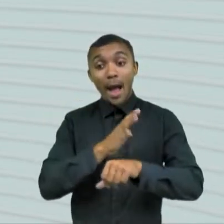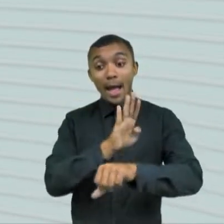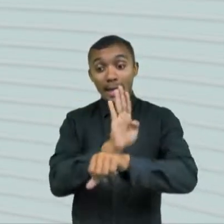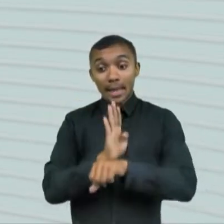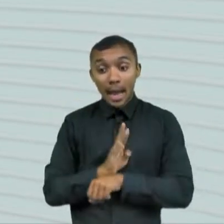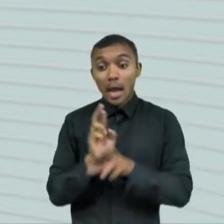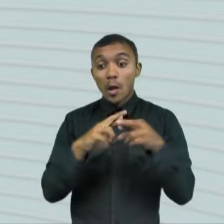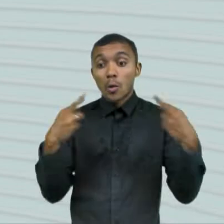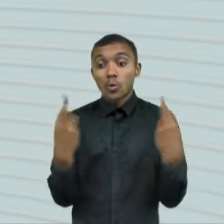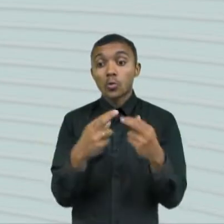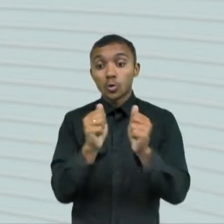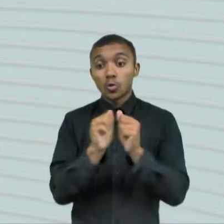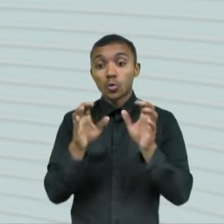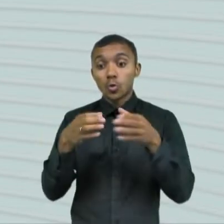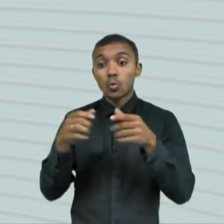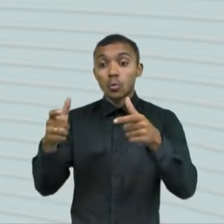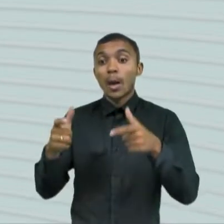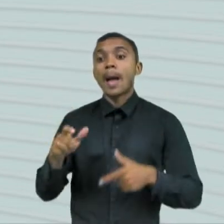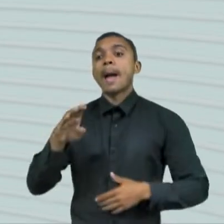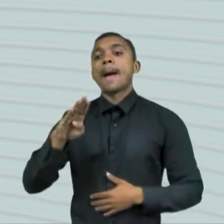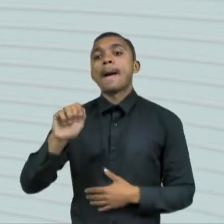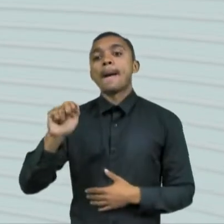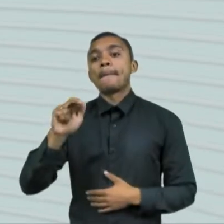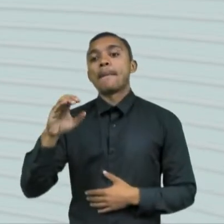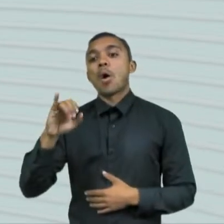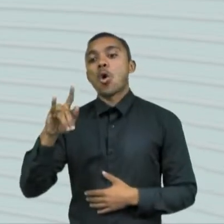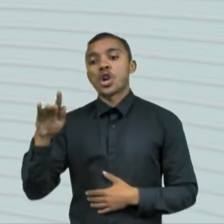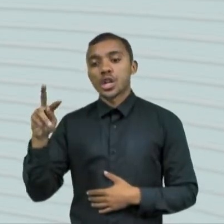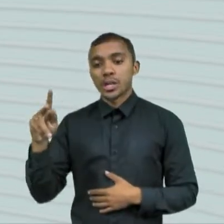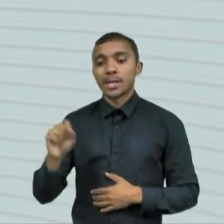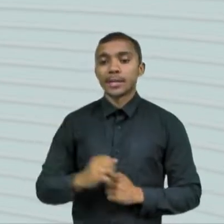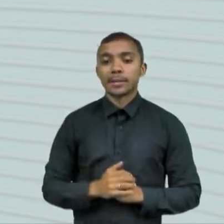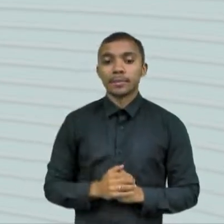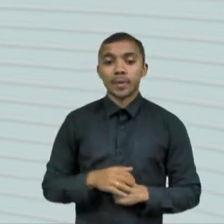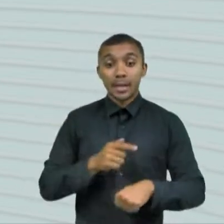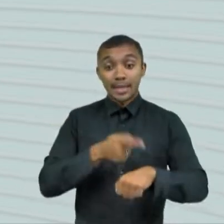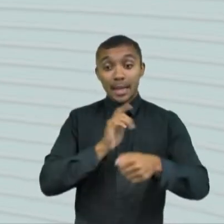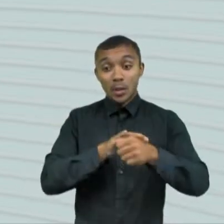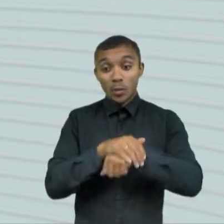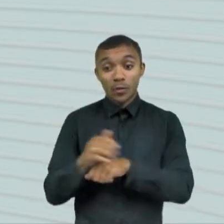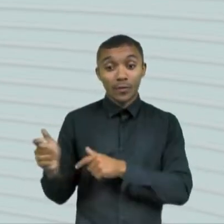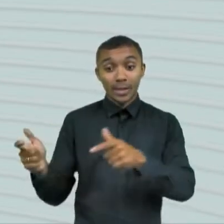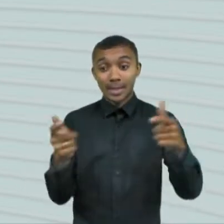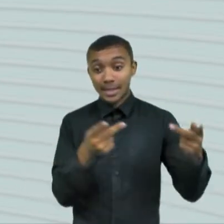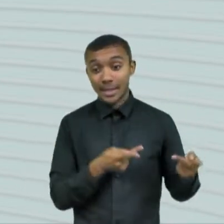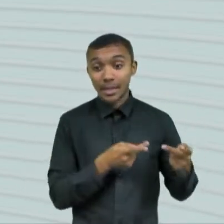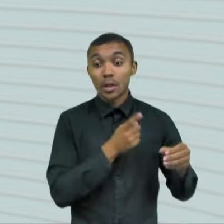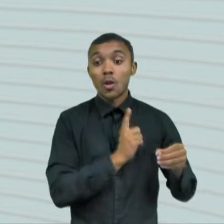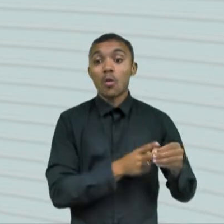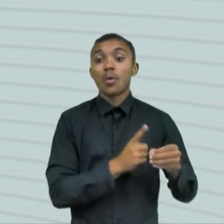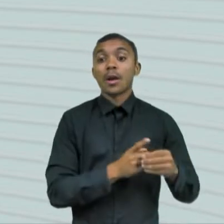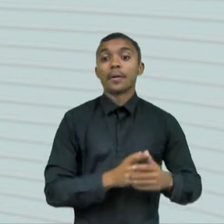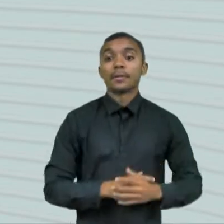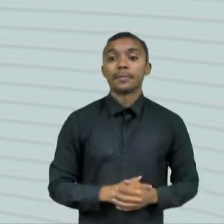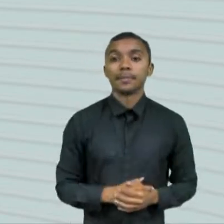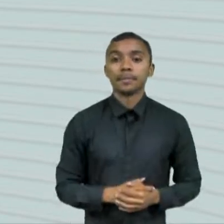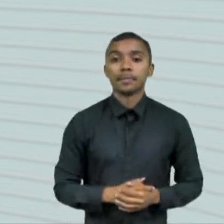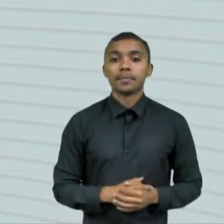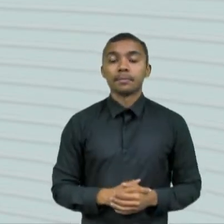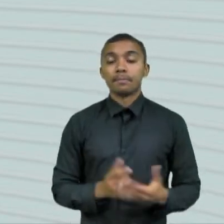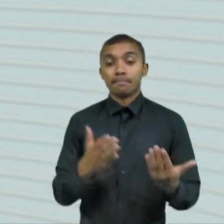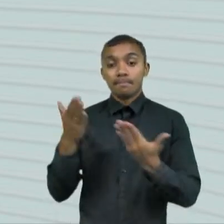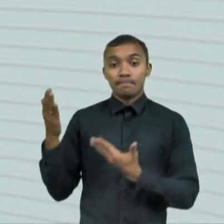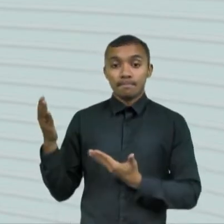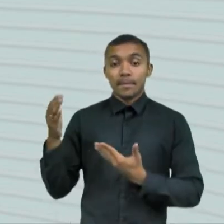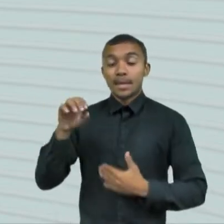lideranças em Barroquinha. Às sete da noite, visita Jijoca, de Jericoacoara. O candidato do